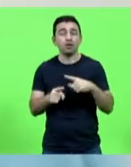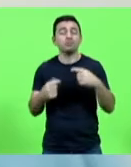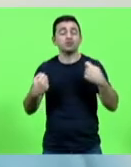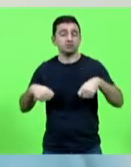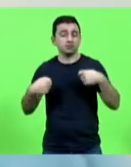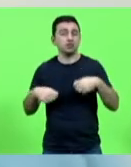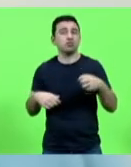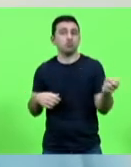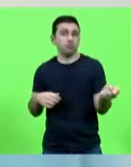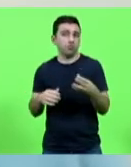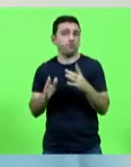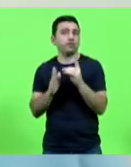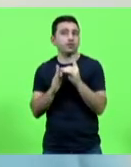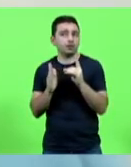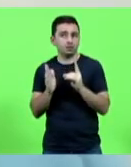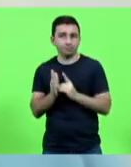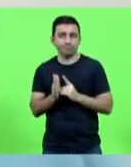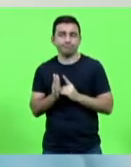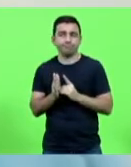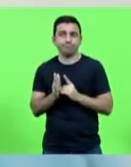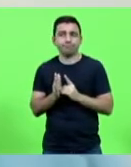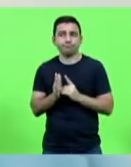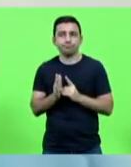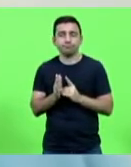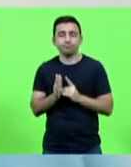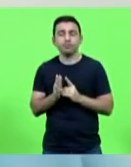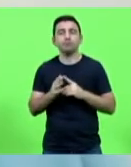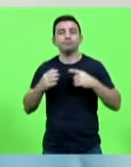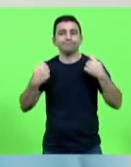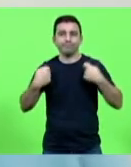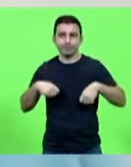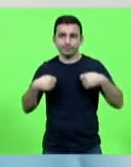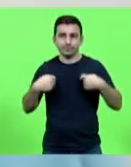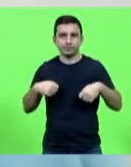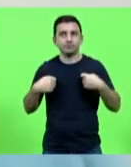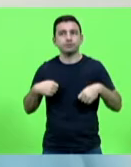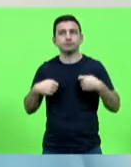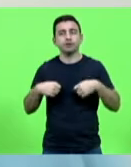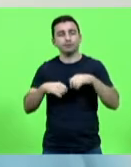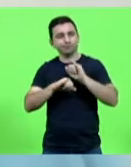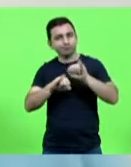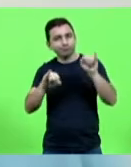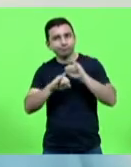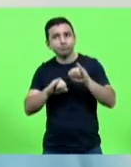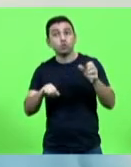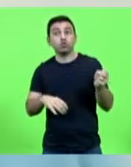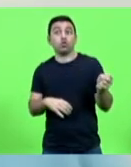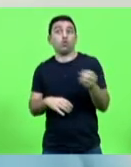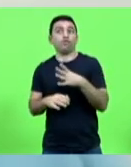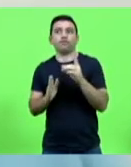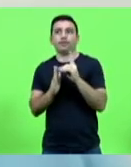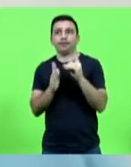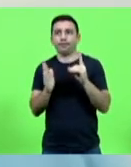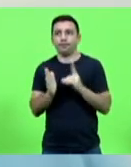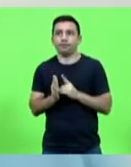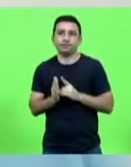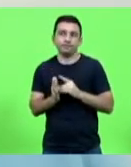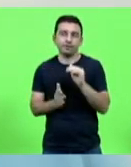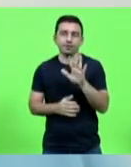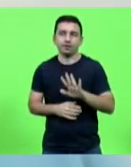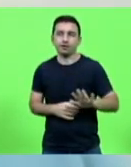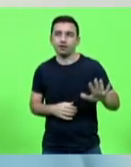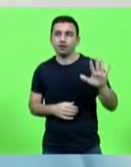Portanto, será necessário aguardar a publicação de um novo decreto federal para